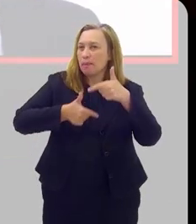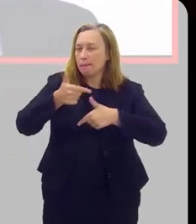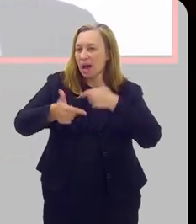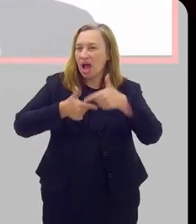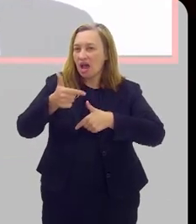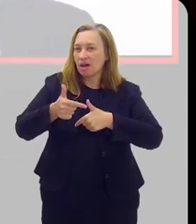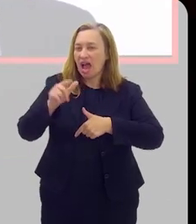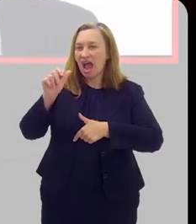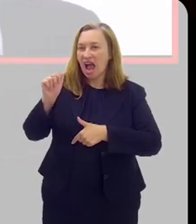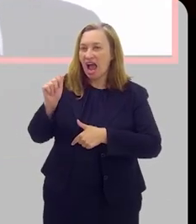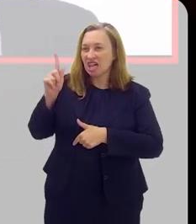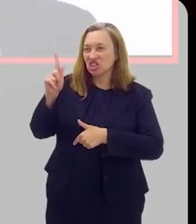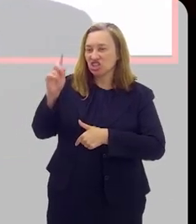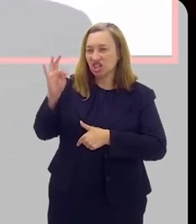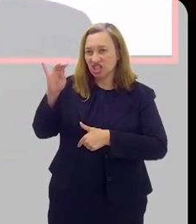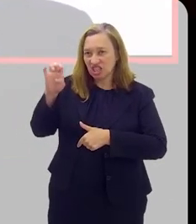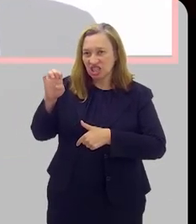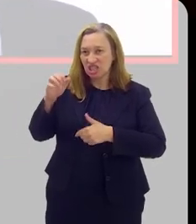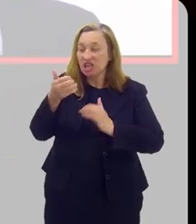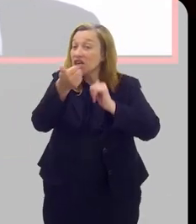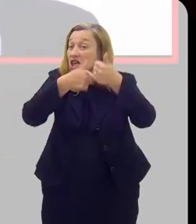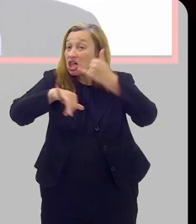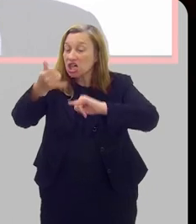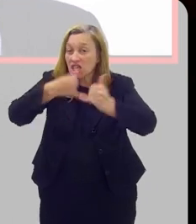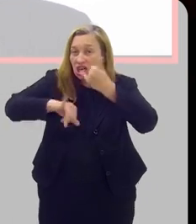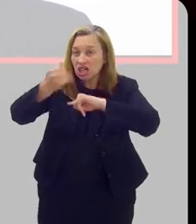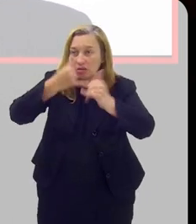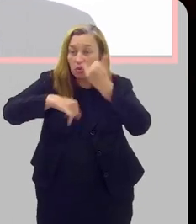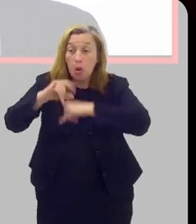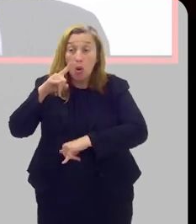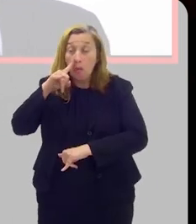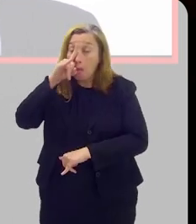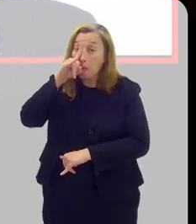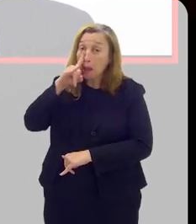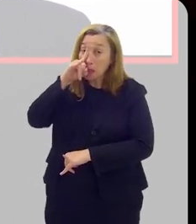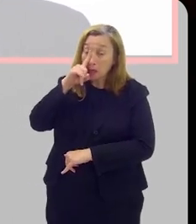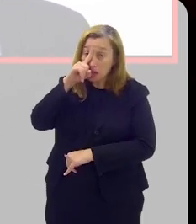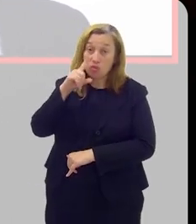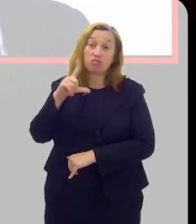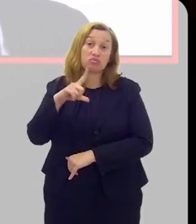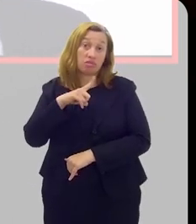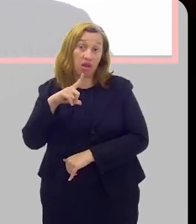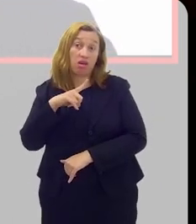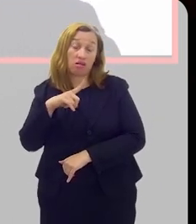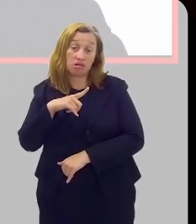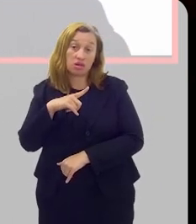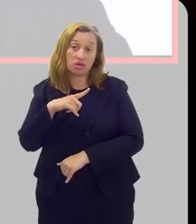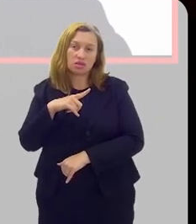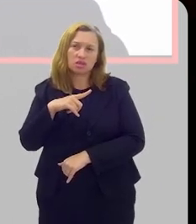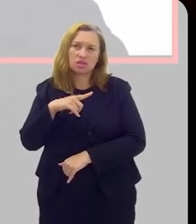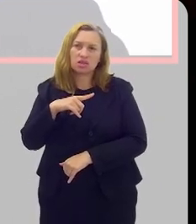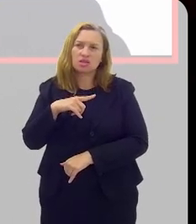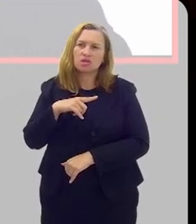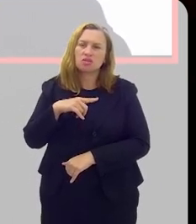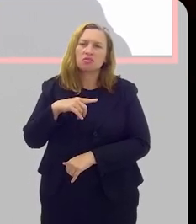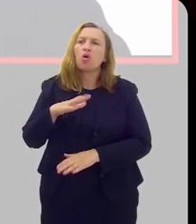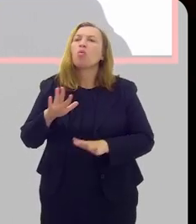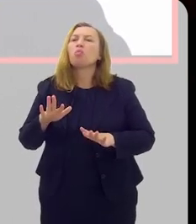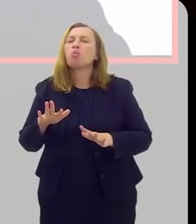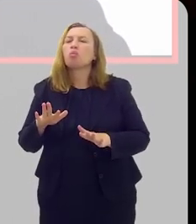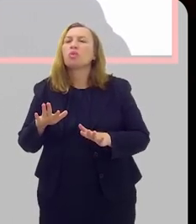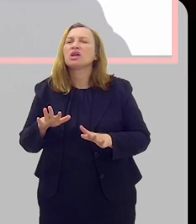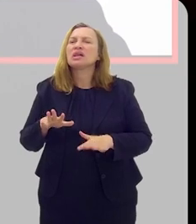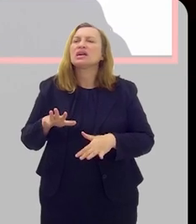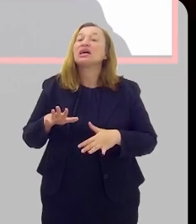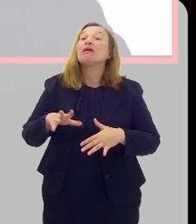trabalham, né, com agentes químicos que oferecem risco, insalubridade, enfim, quem são essas